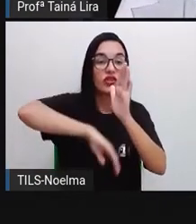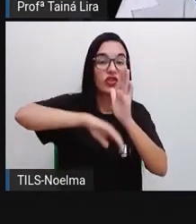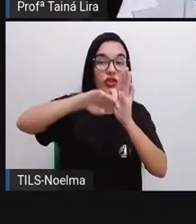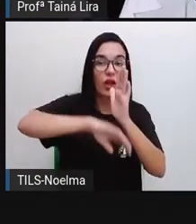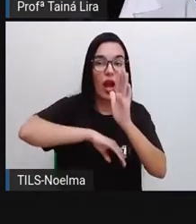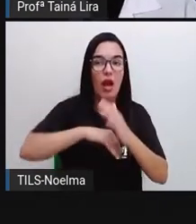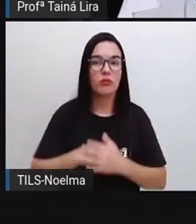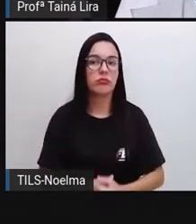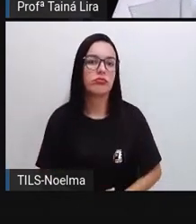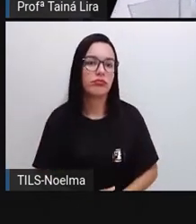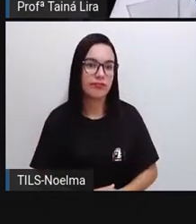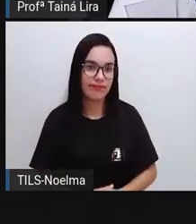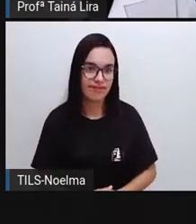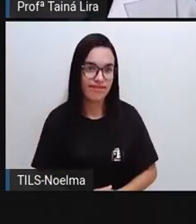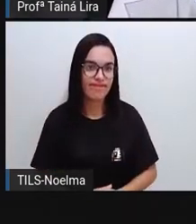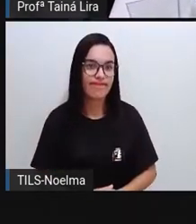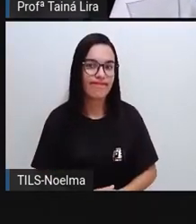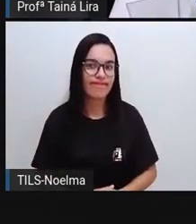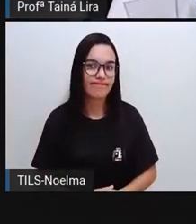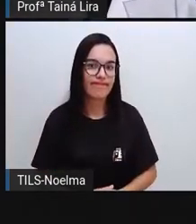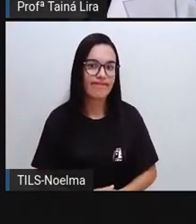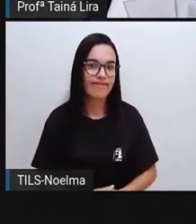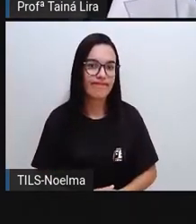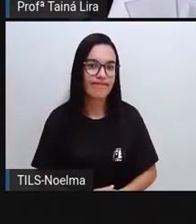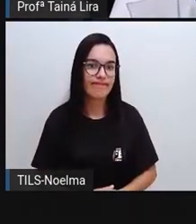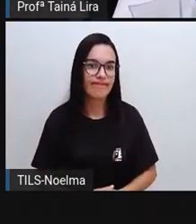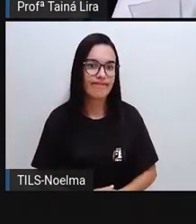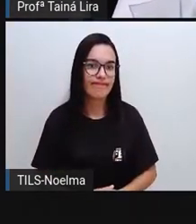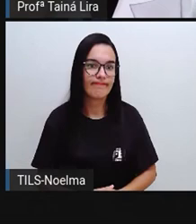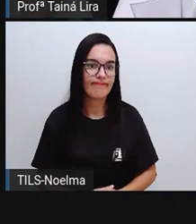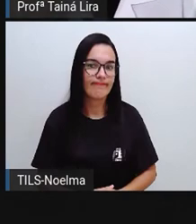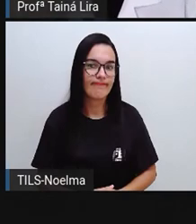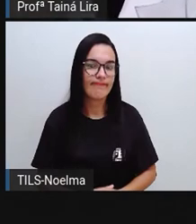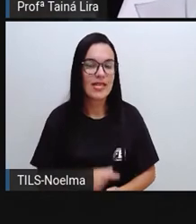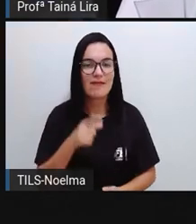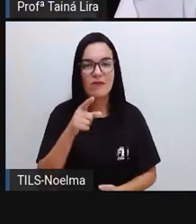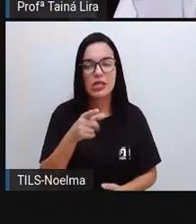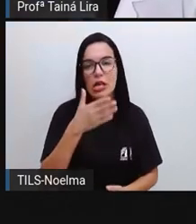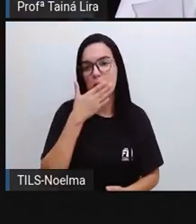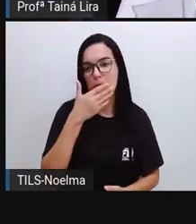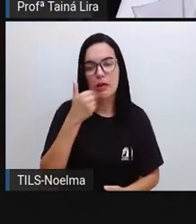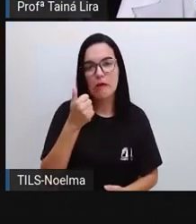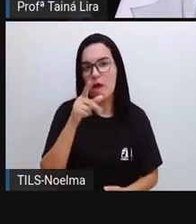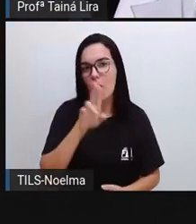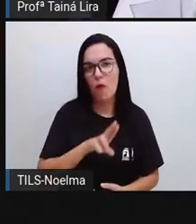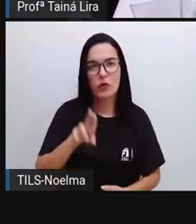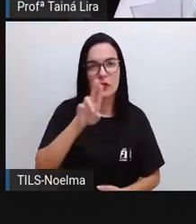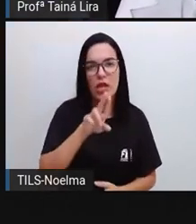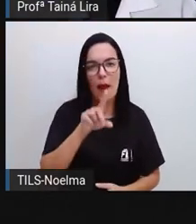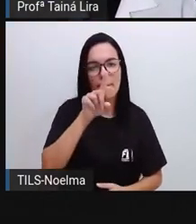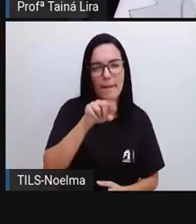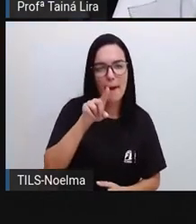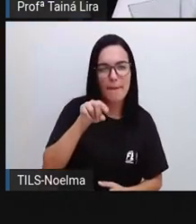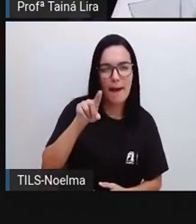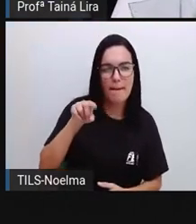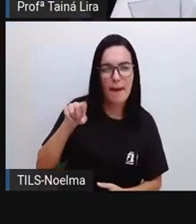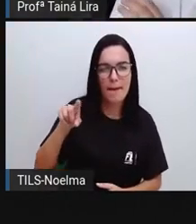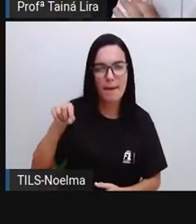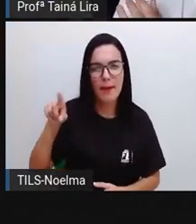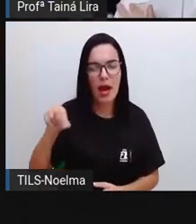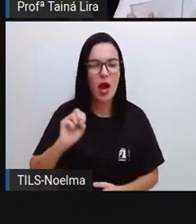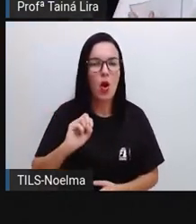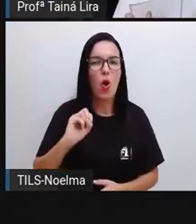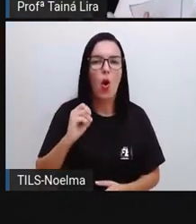estratégia você usaria? Você usaria, você prefere usar, né? A estratégia dos palitinhos? Você